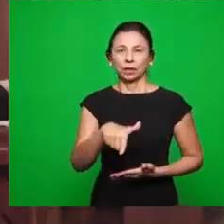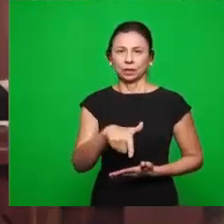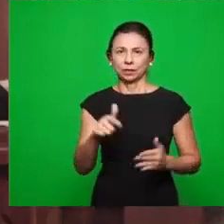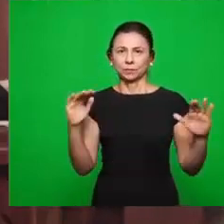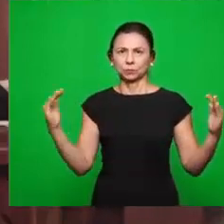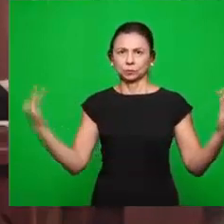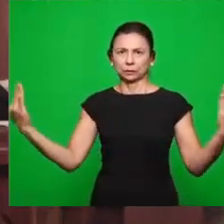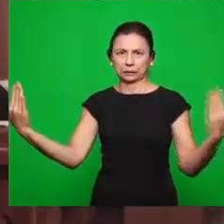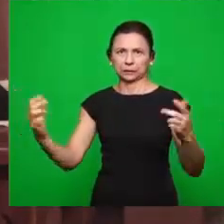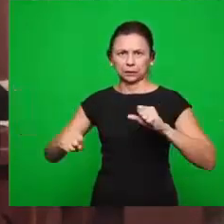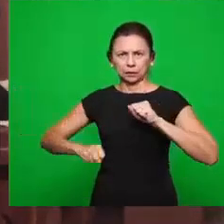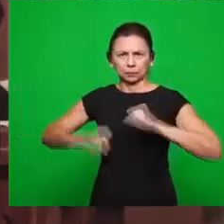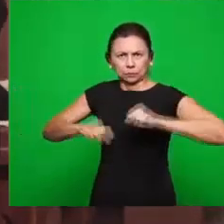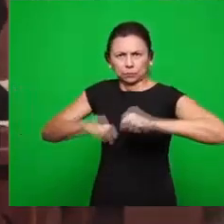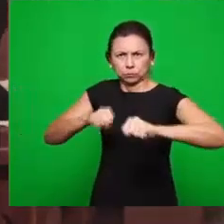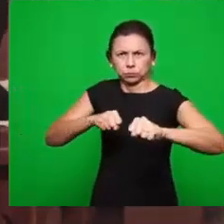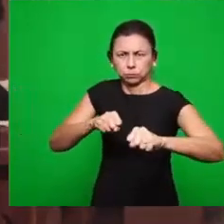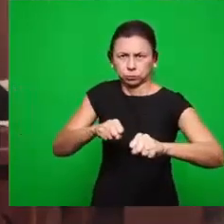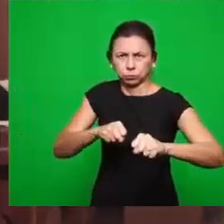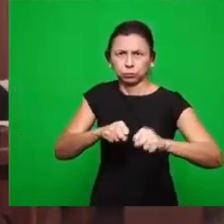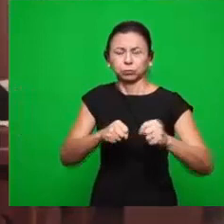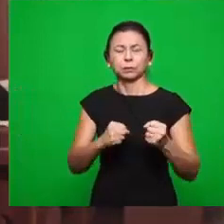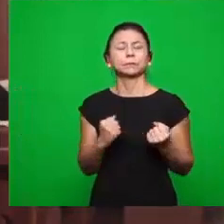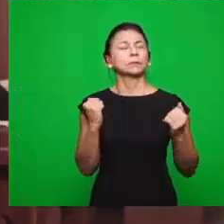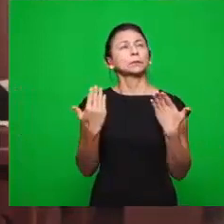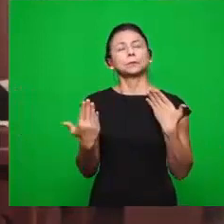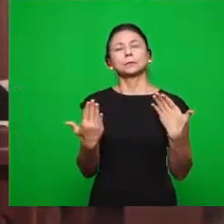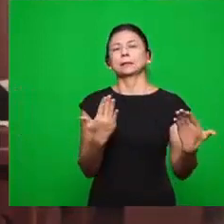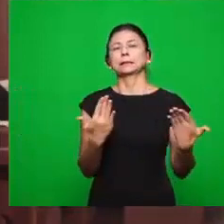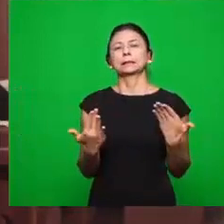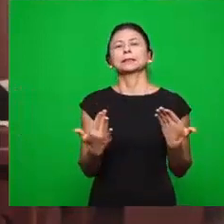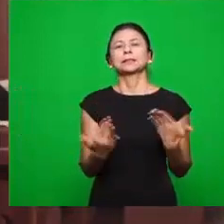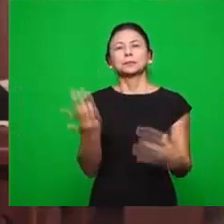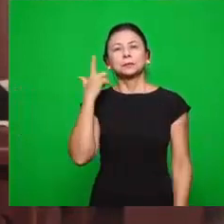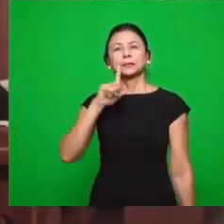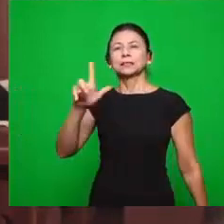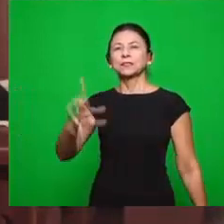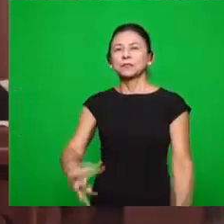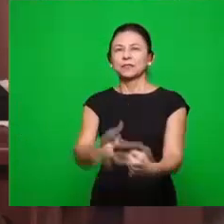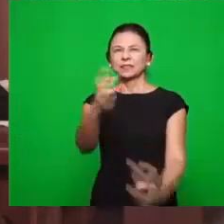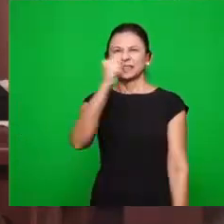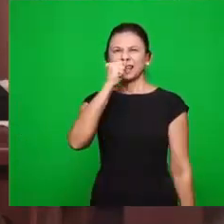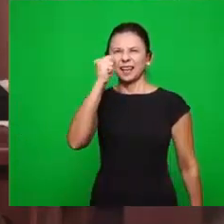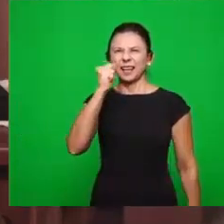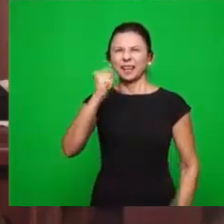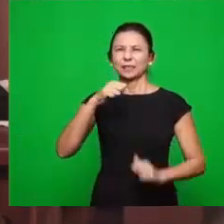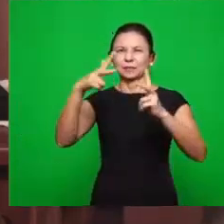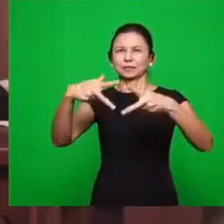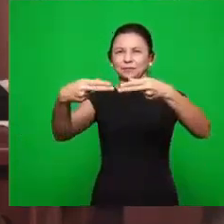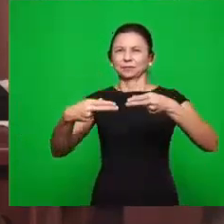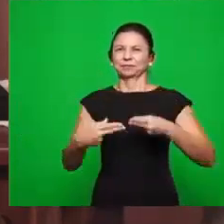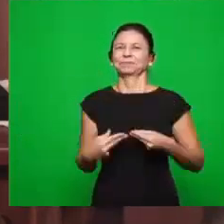de tal forma que possamos ganhar o prêmio. Correr está todo mundo correndo.